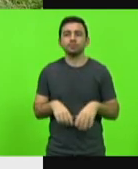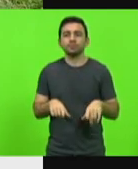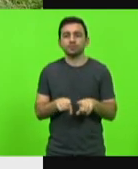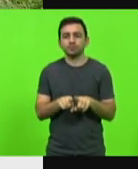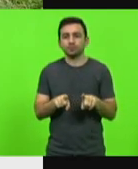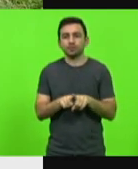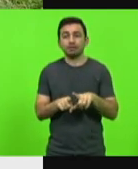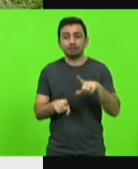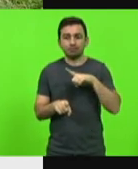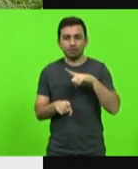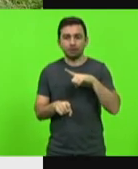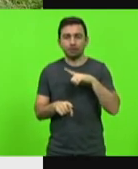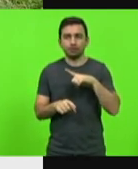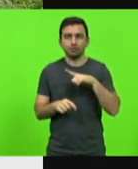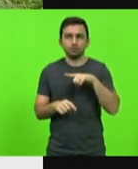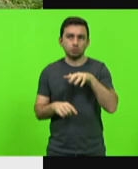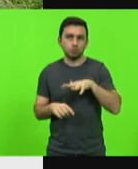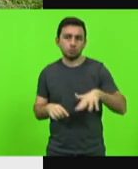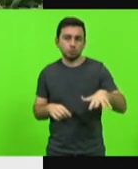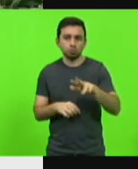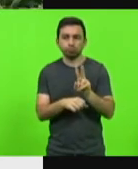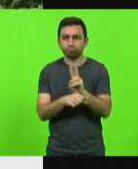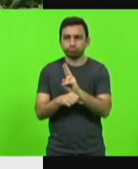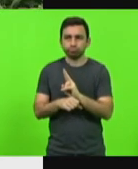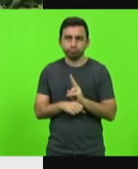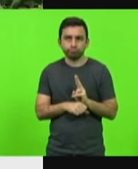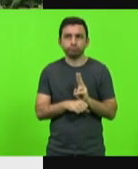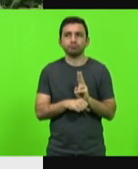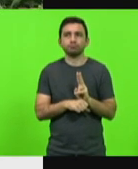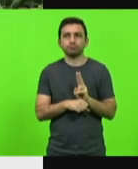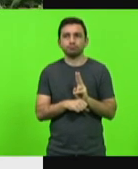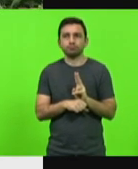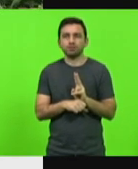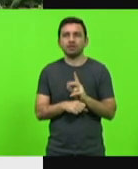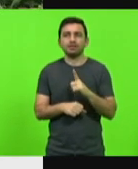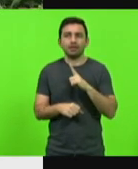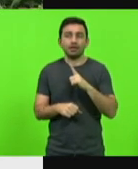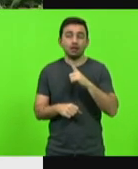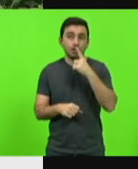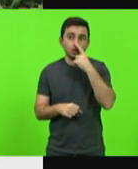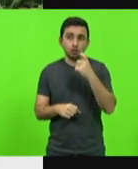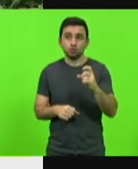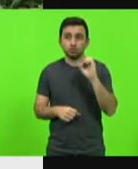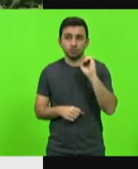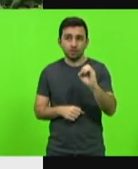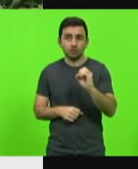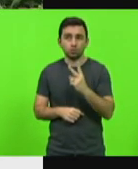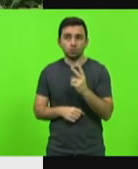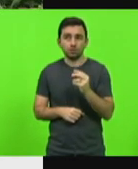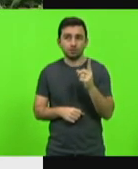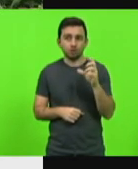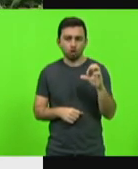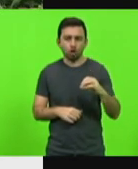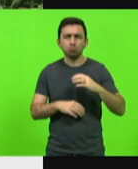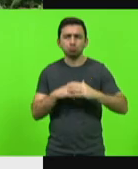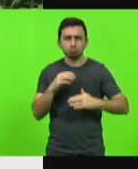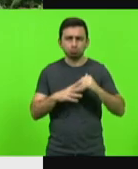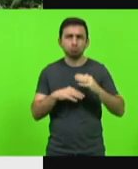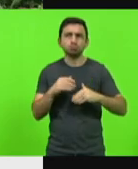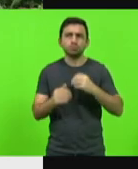Além dessa certificação, a escola conquistou o Prêmio Lixo Zero 2019 de Boas Práticas.